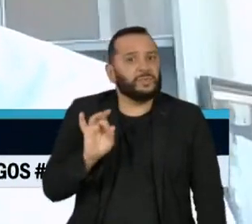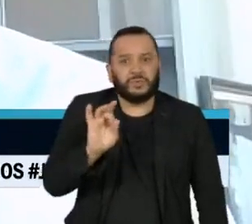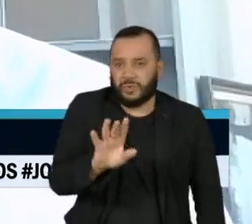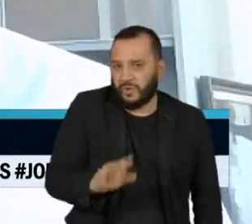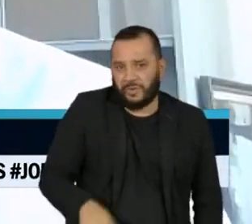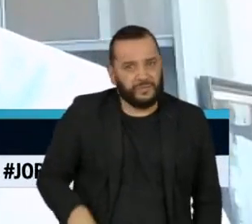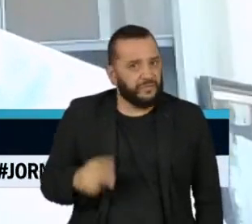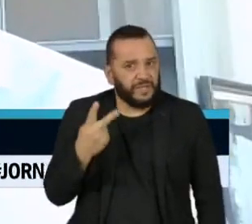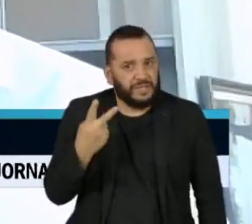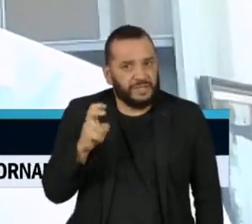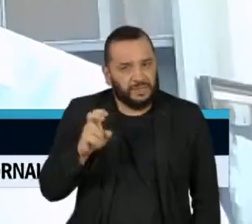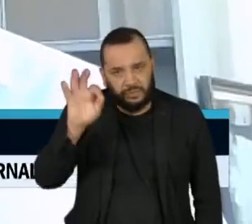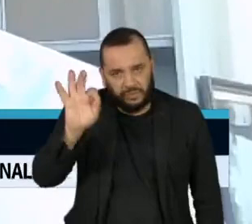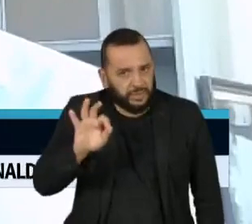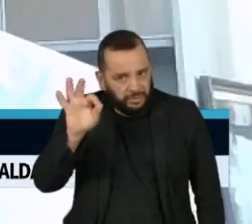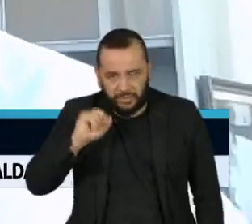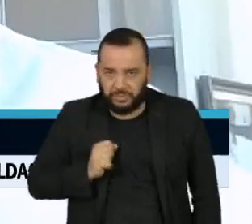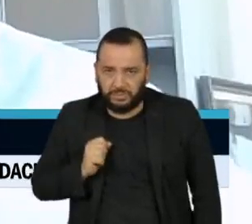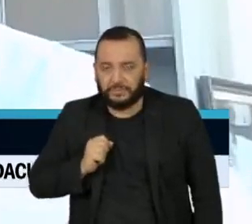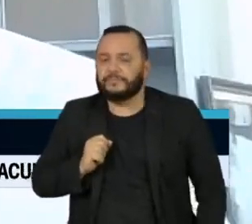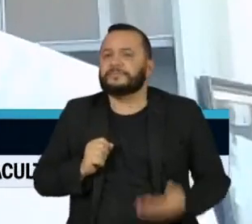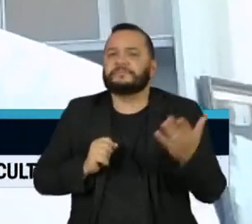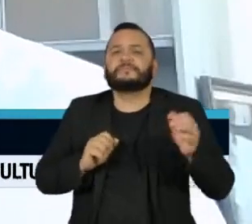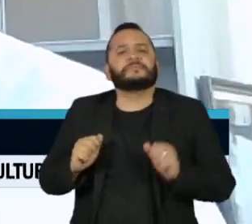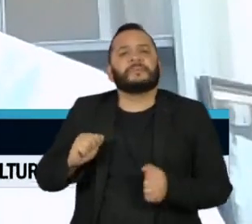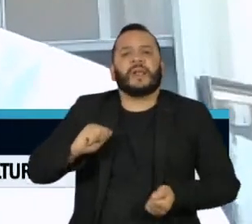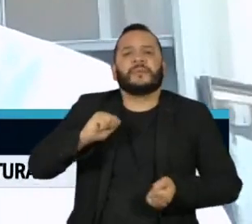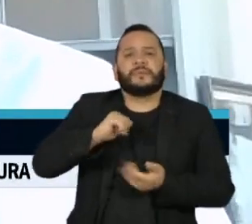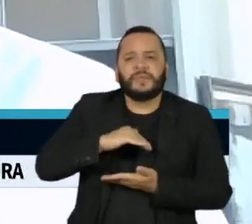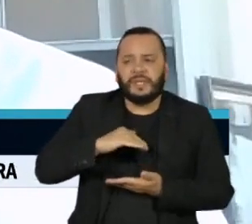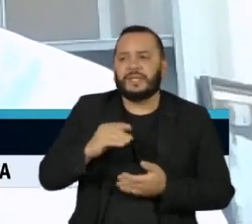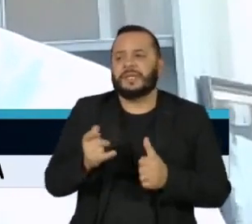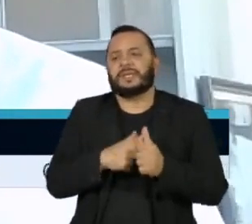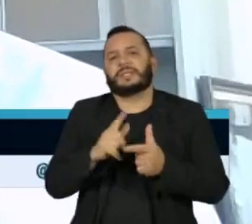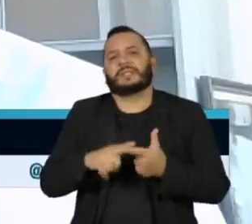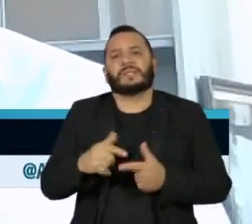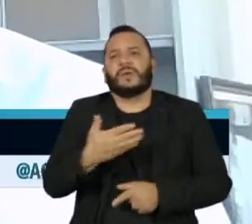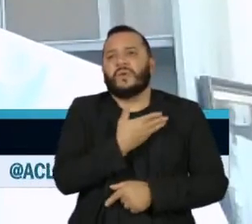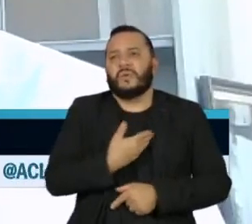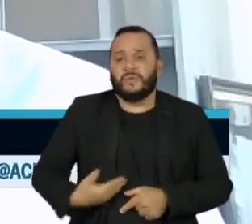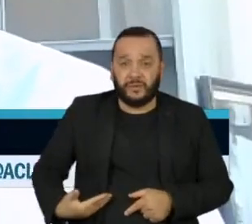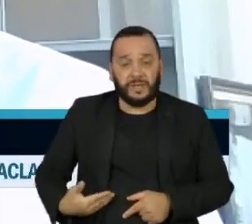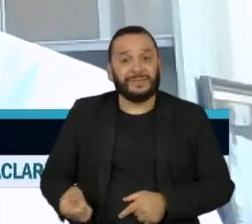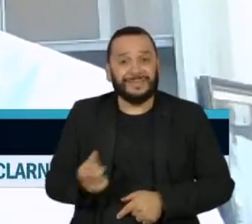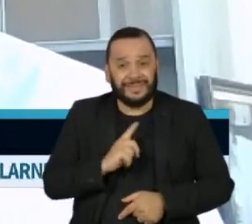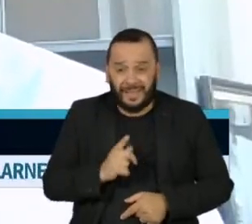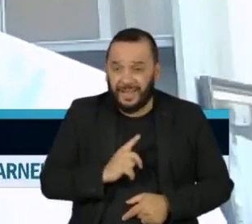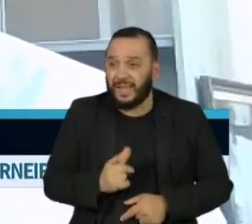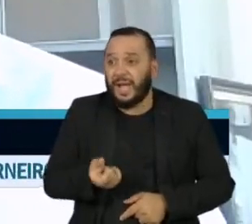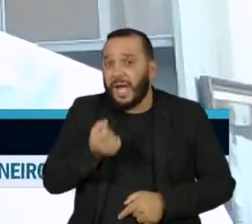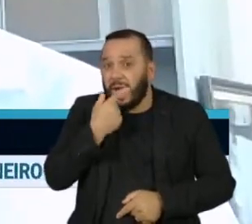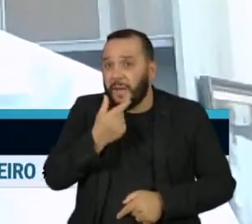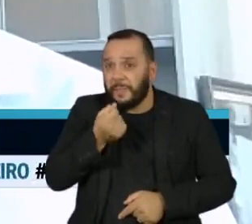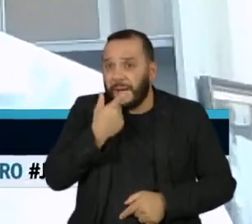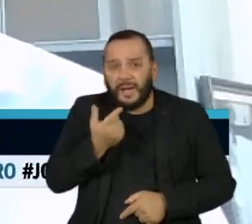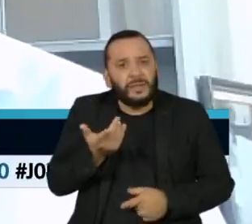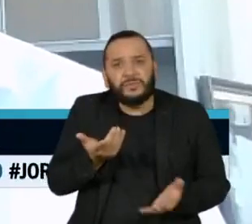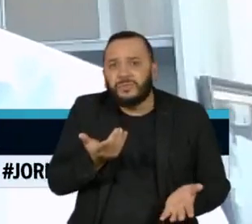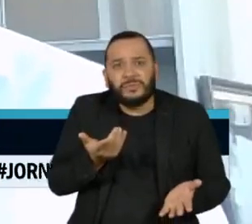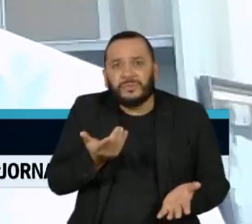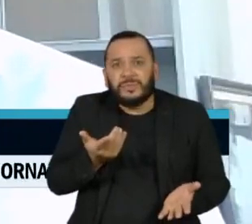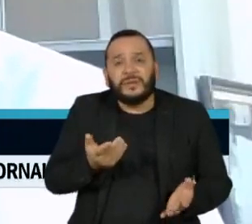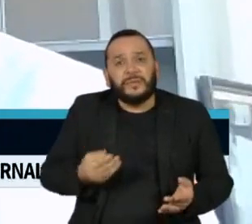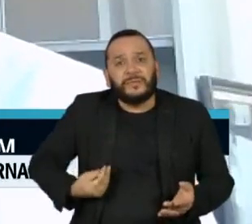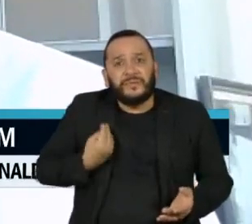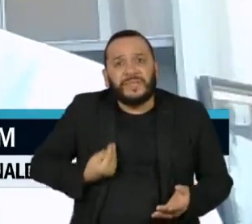alegação da Anvisa, do governo da gente, ter uma medicação que salva vidas e os hospitais não terem o acesso?